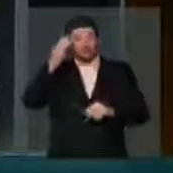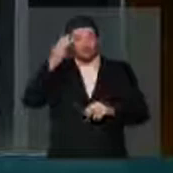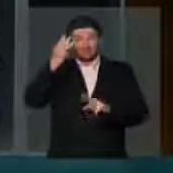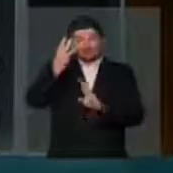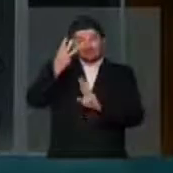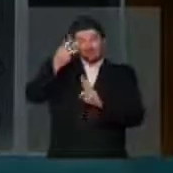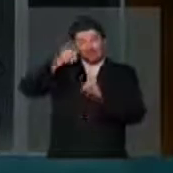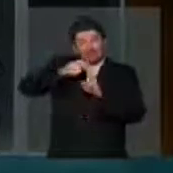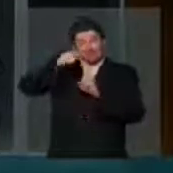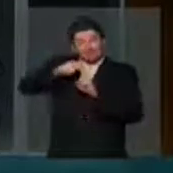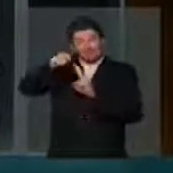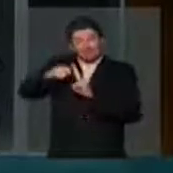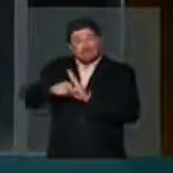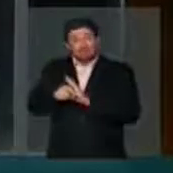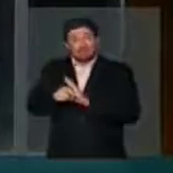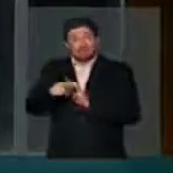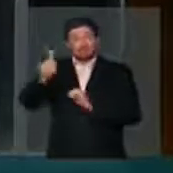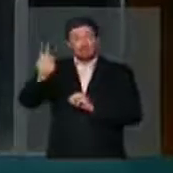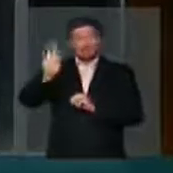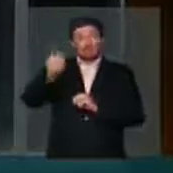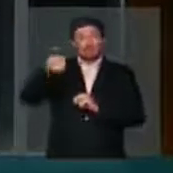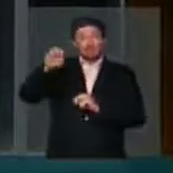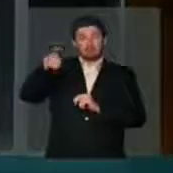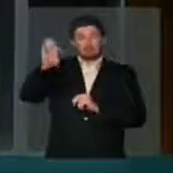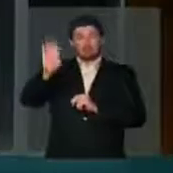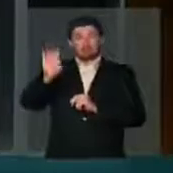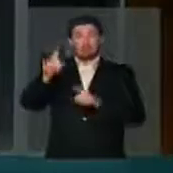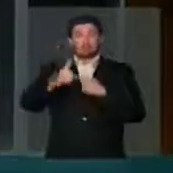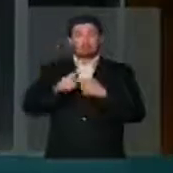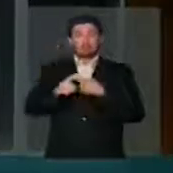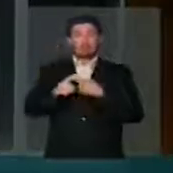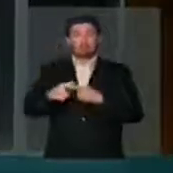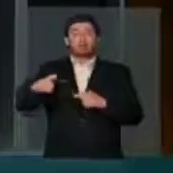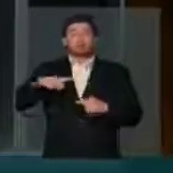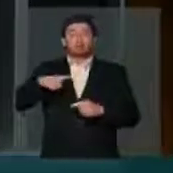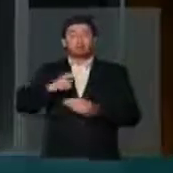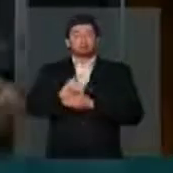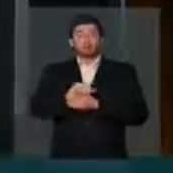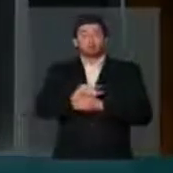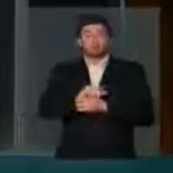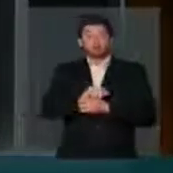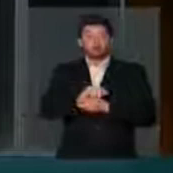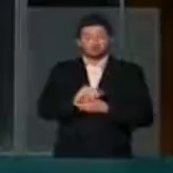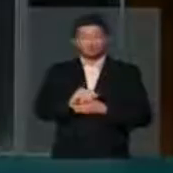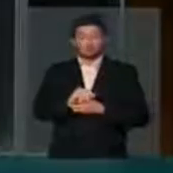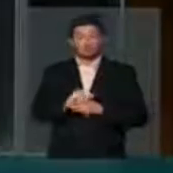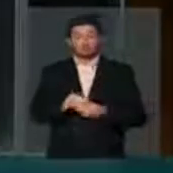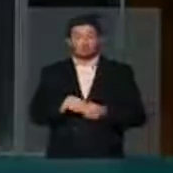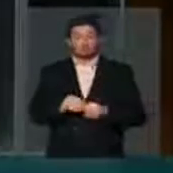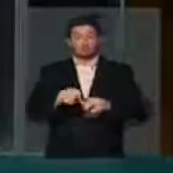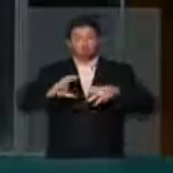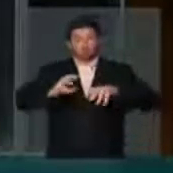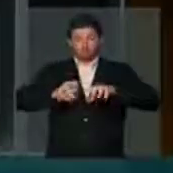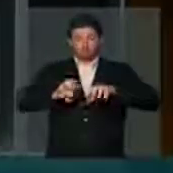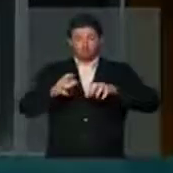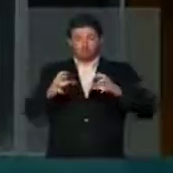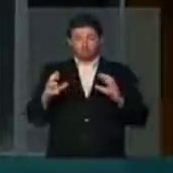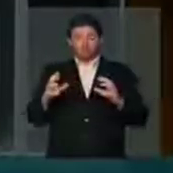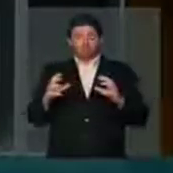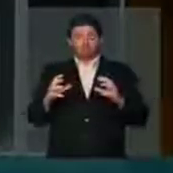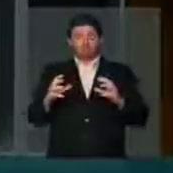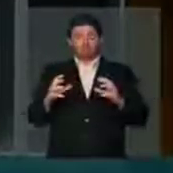meses na prisão de Tremembé, porque ele portava um recipiente